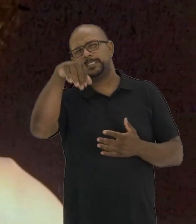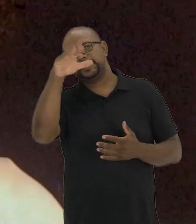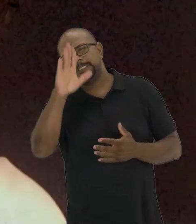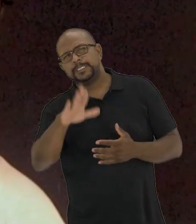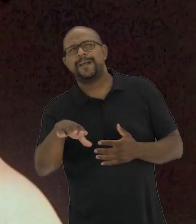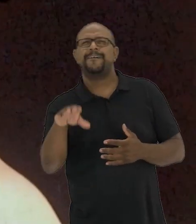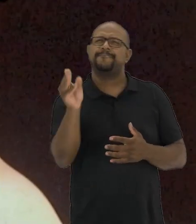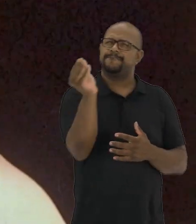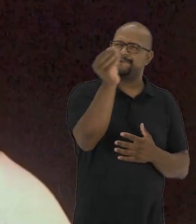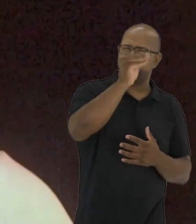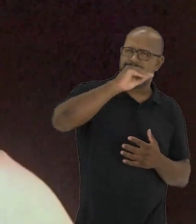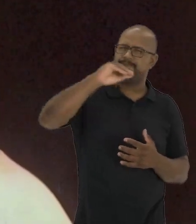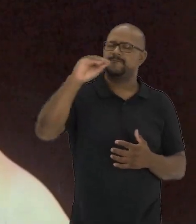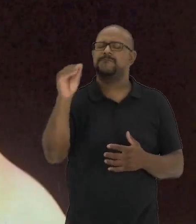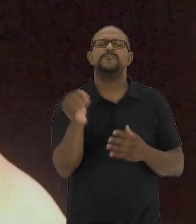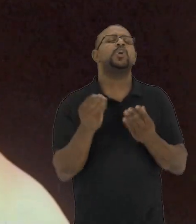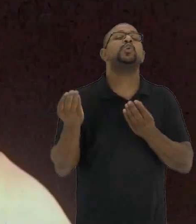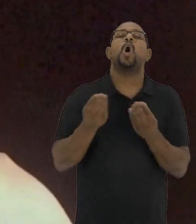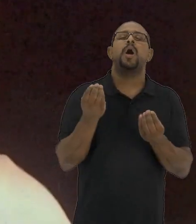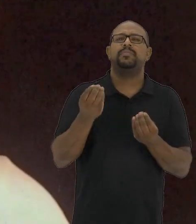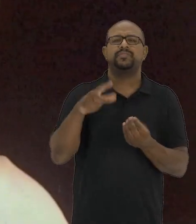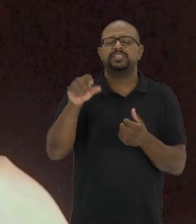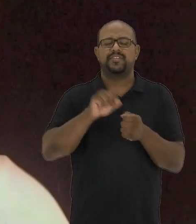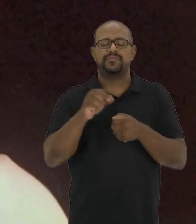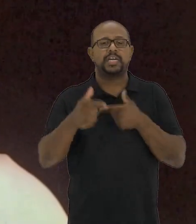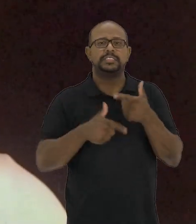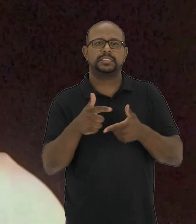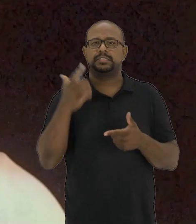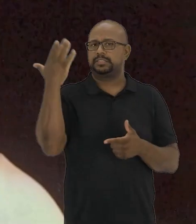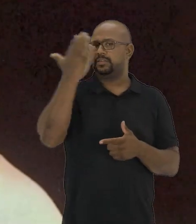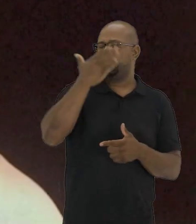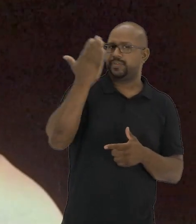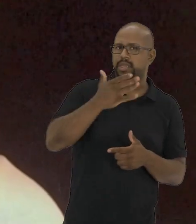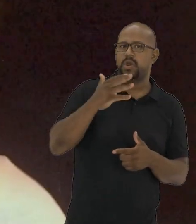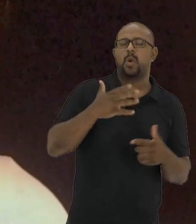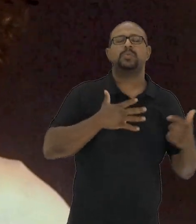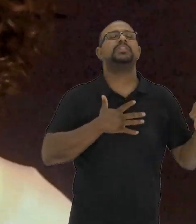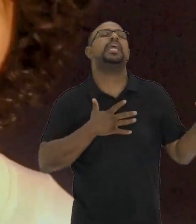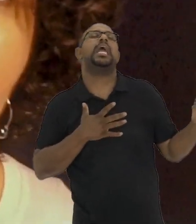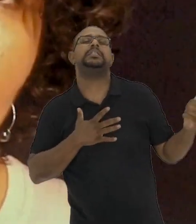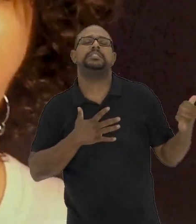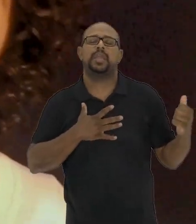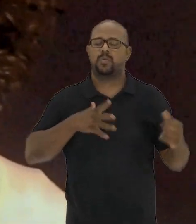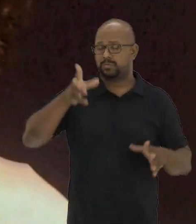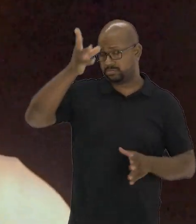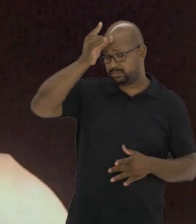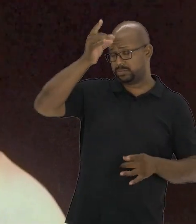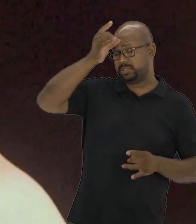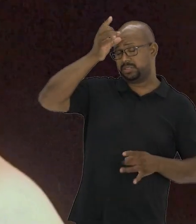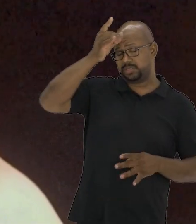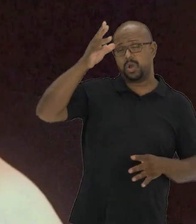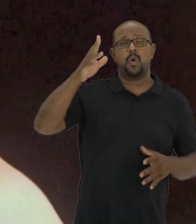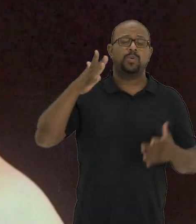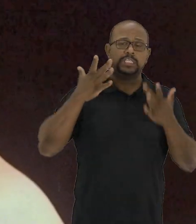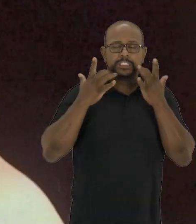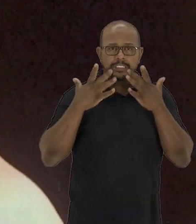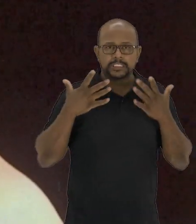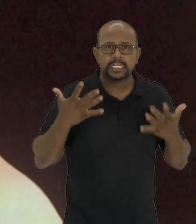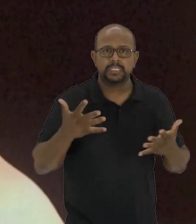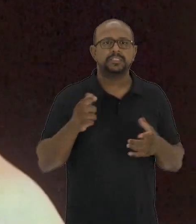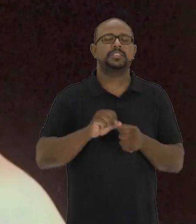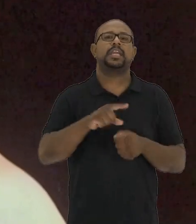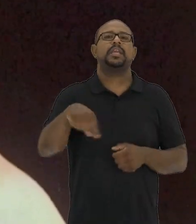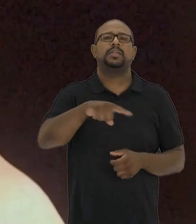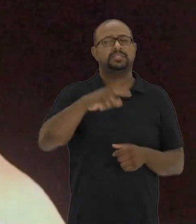escritura seria essa? Que movimento seria esse? Que configuração ou dança ou ação cênica seria